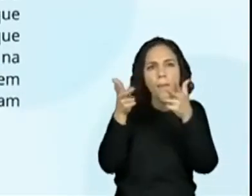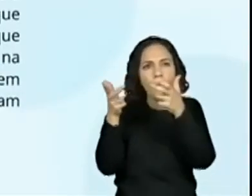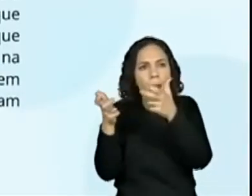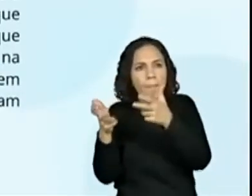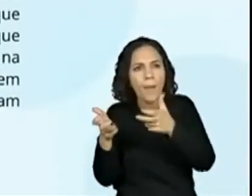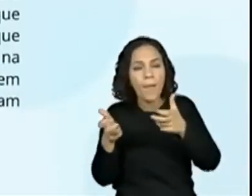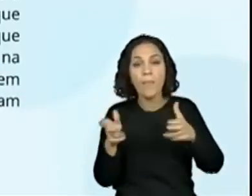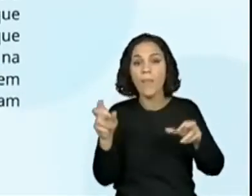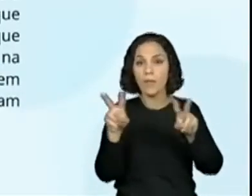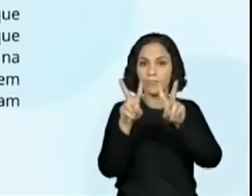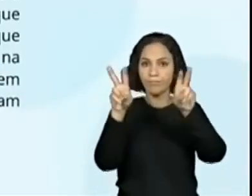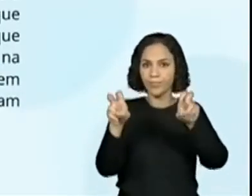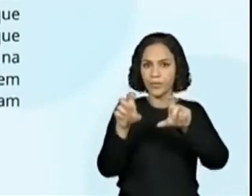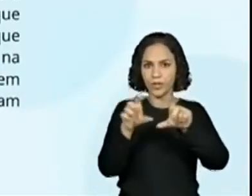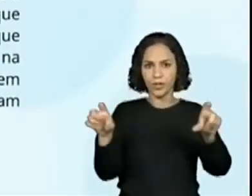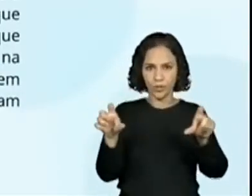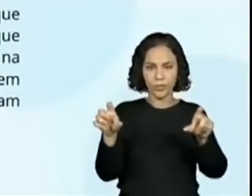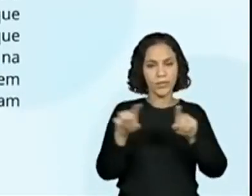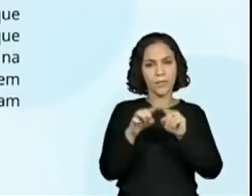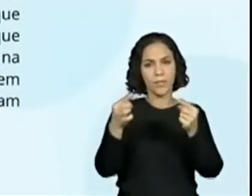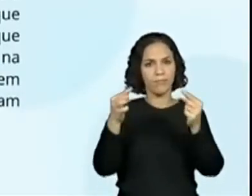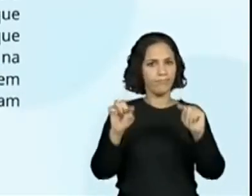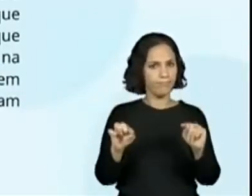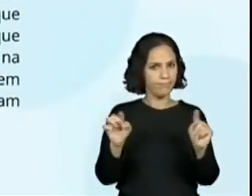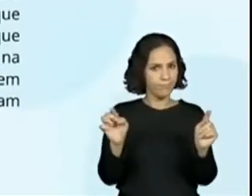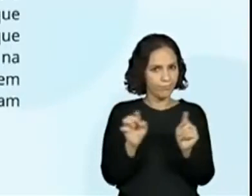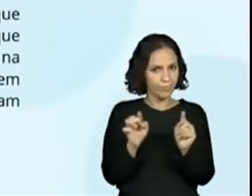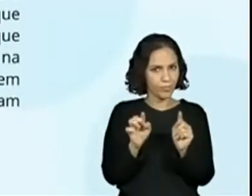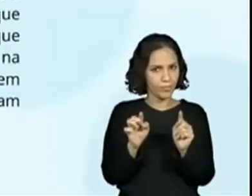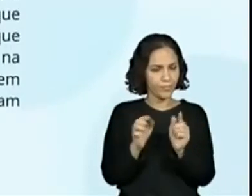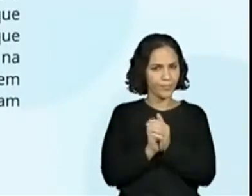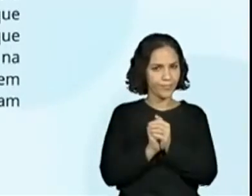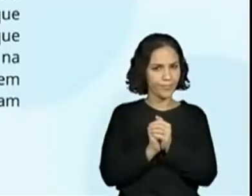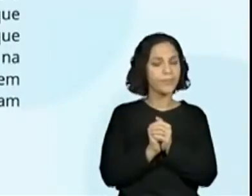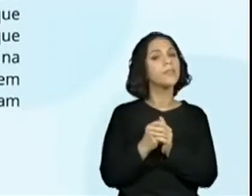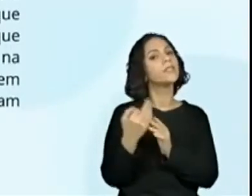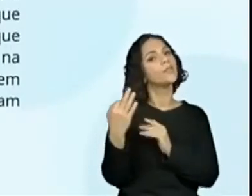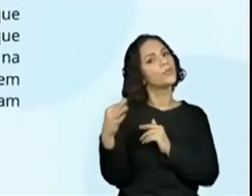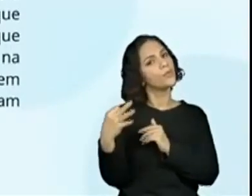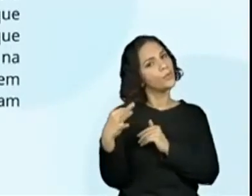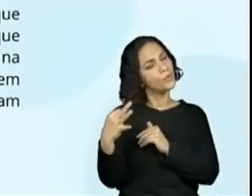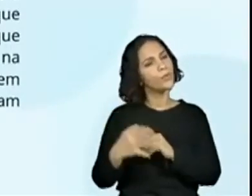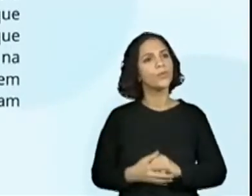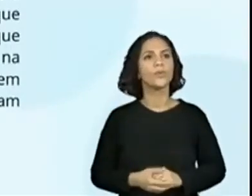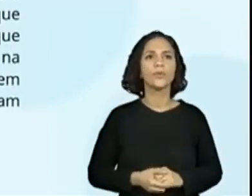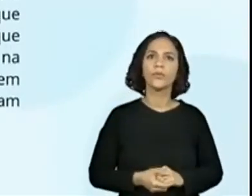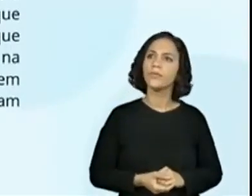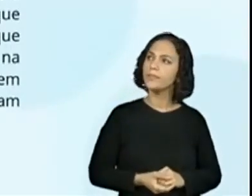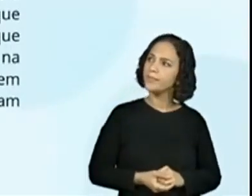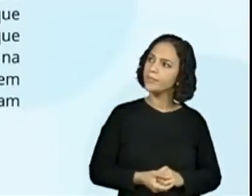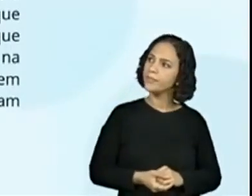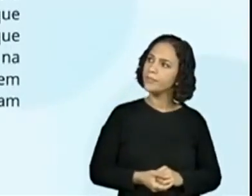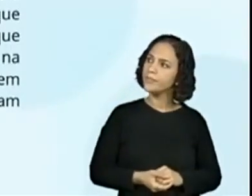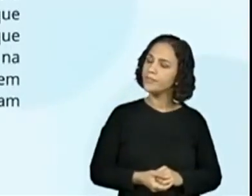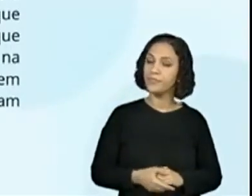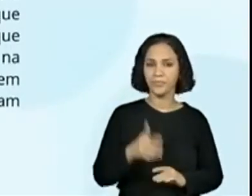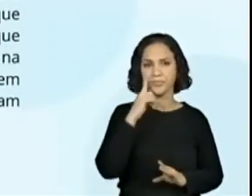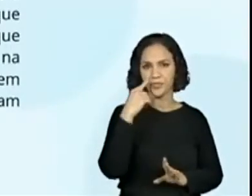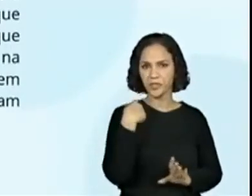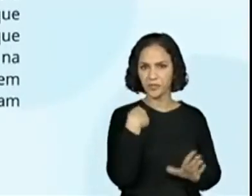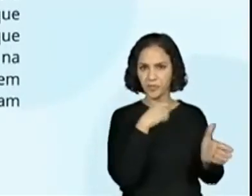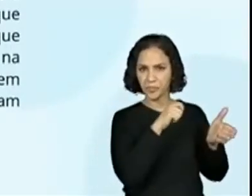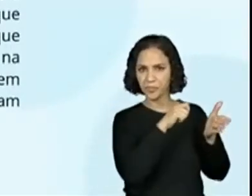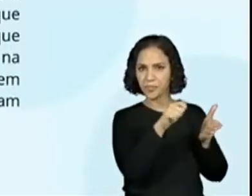relação ao título que a gente leu e o subtítulo também. Isso mesmo. vou até marcar um